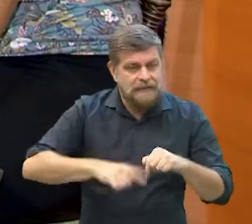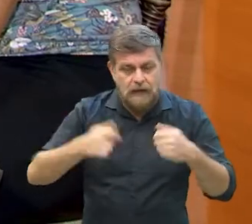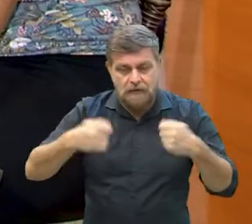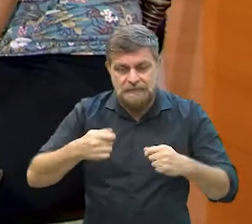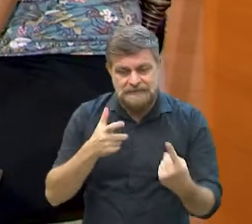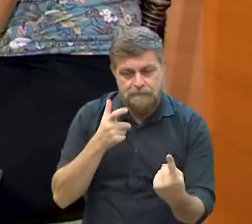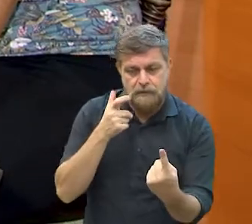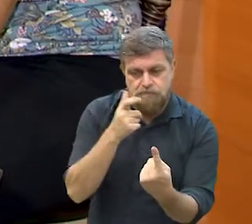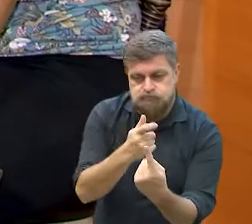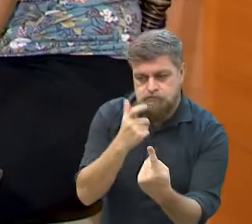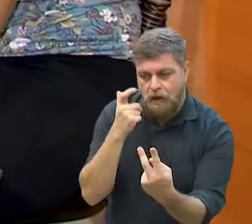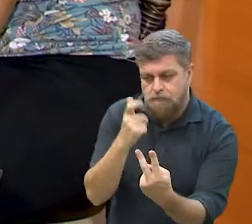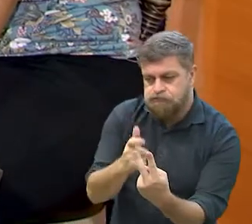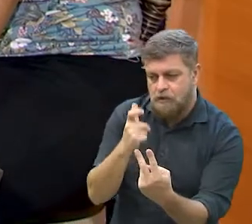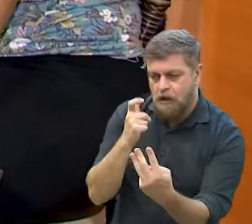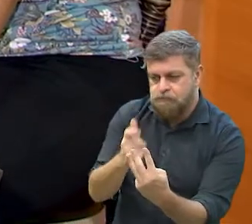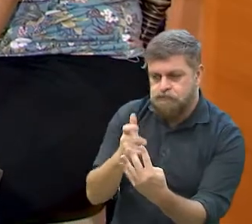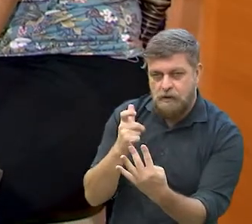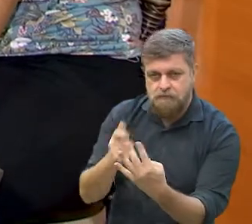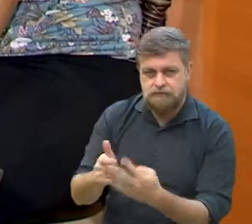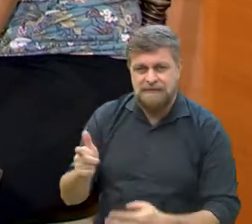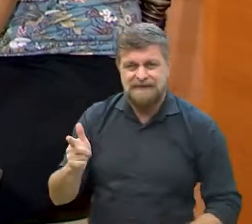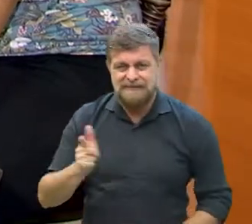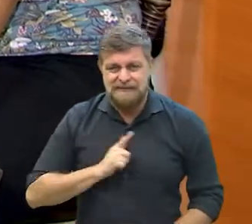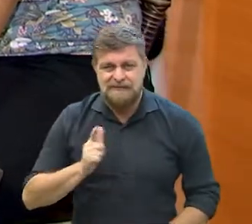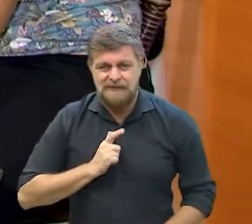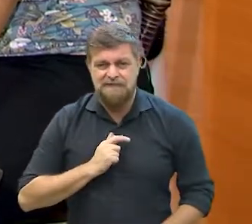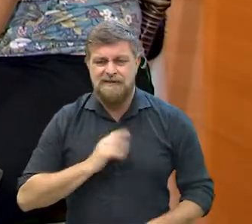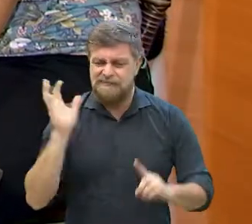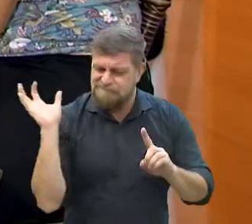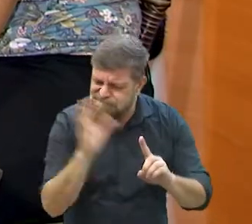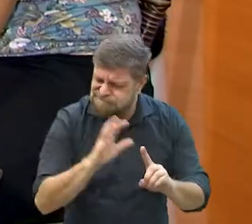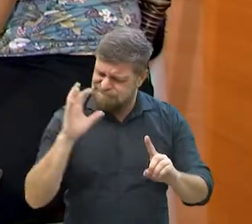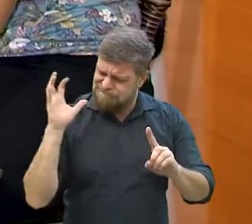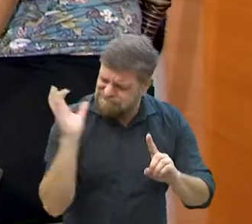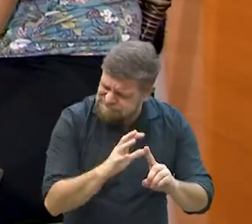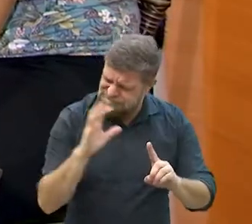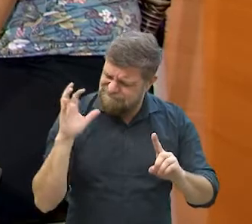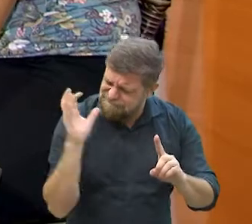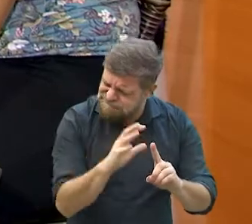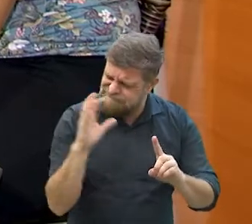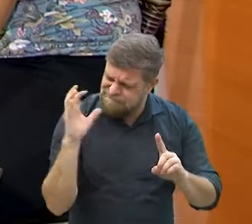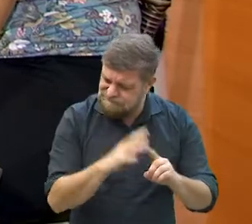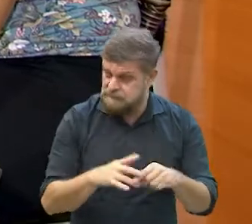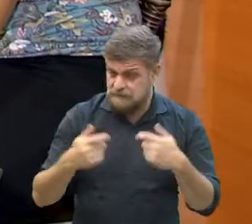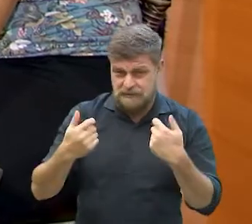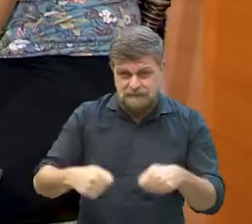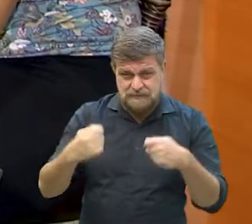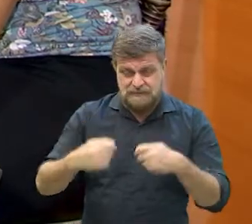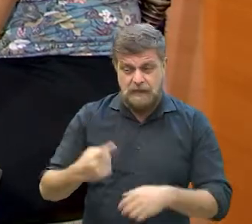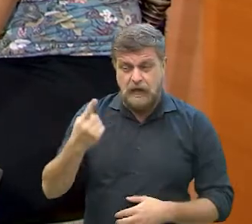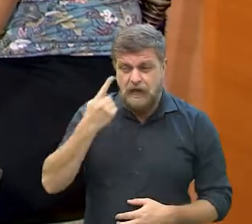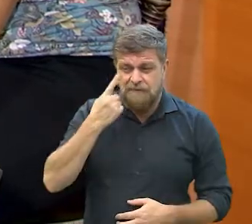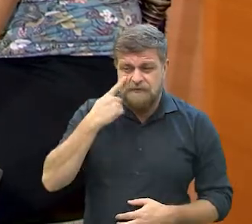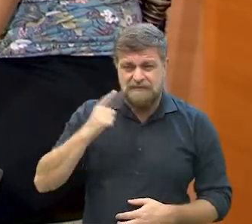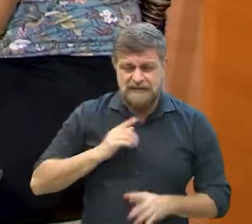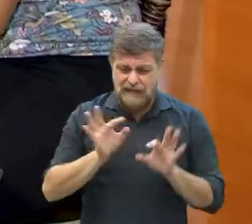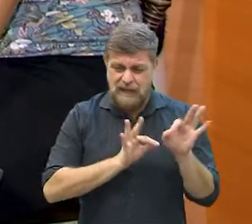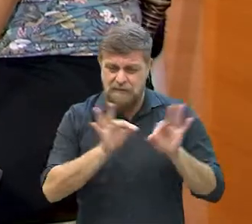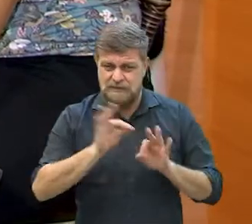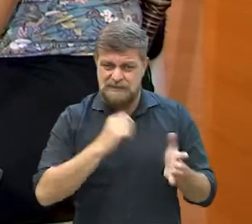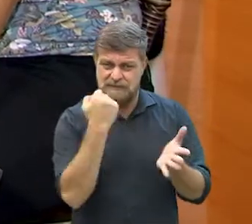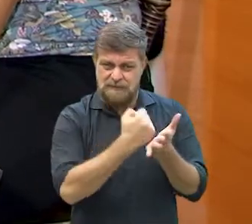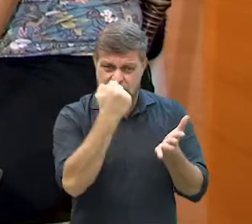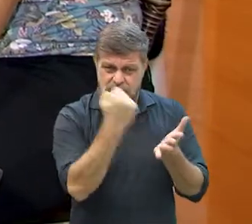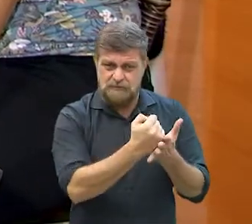necessários para a vacinação. Está tendo que ficar muito no pé nessa questão da pandemia? Porque eu vejo que tem vários